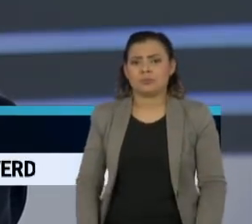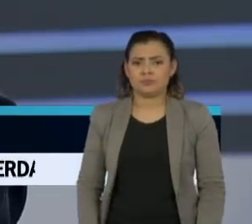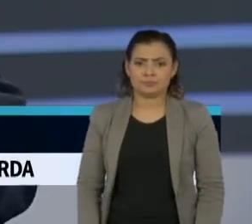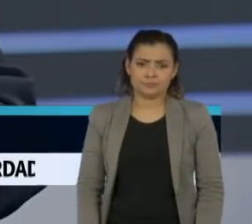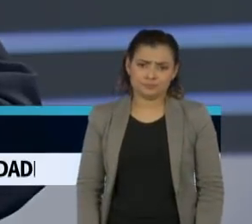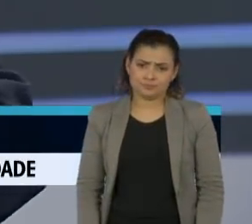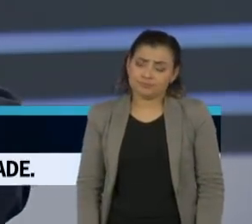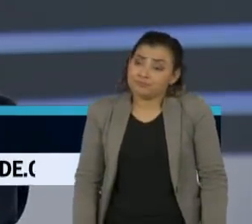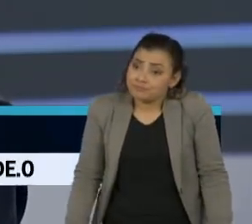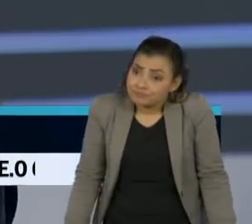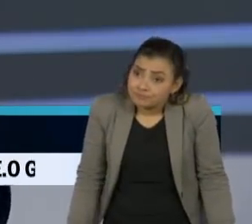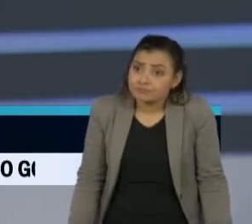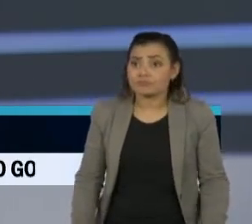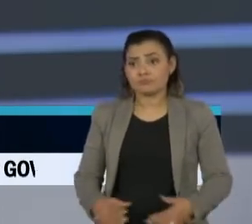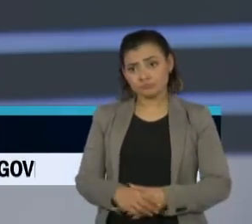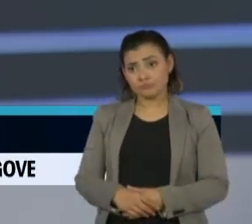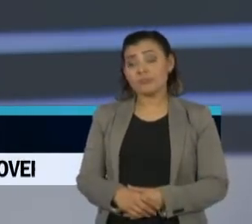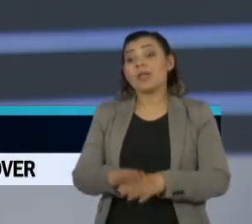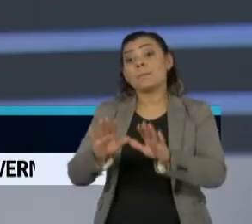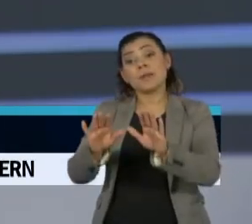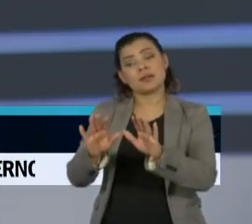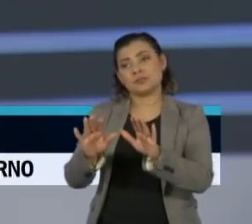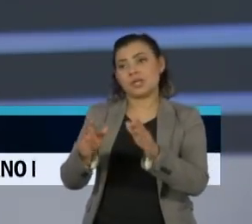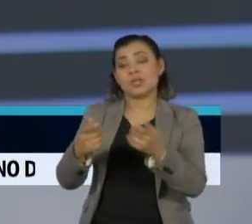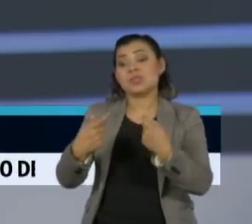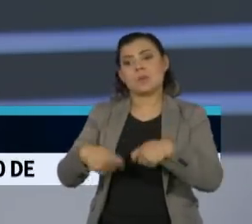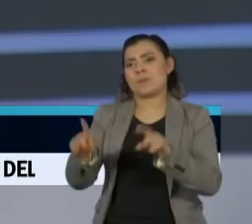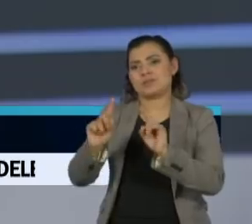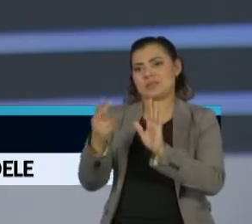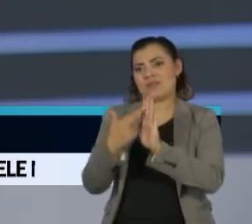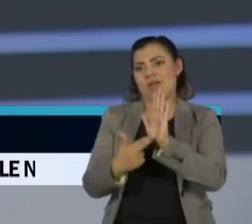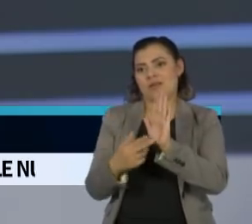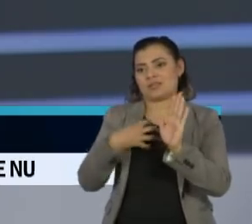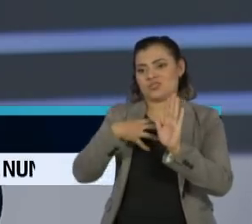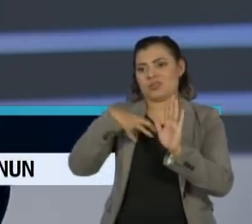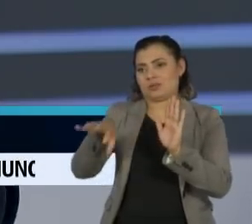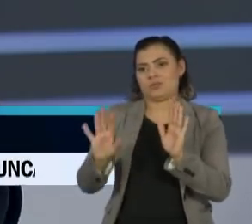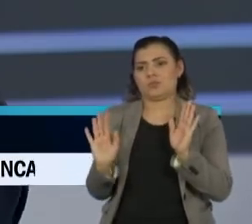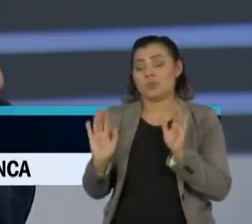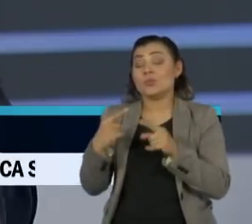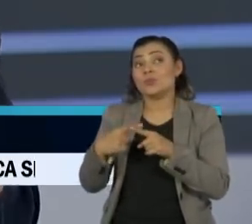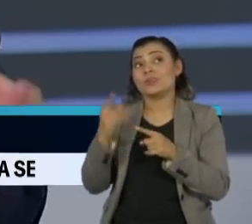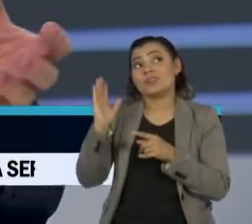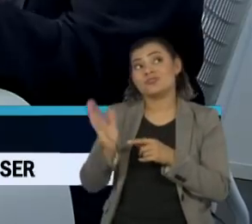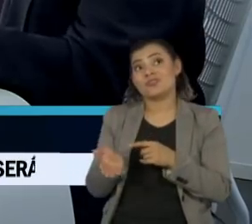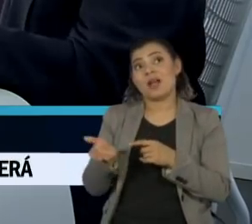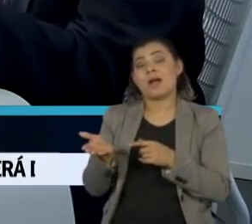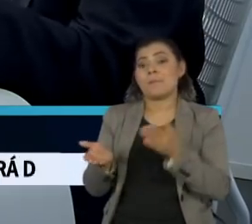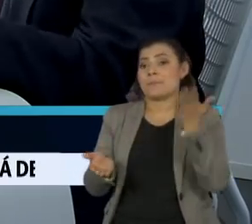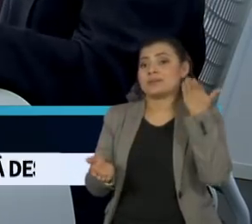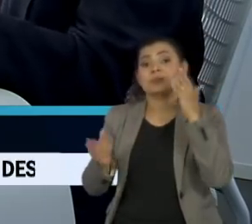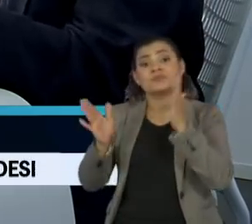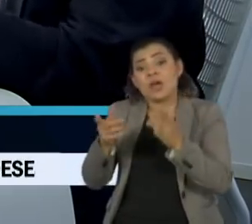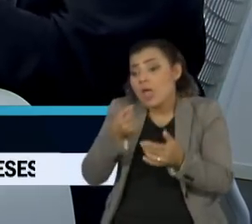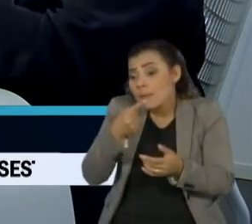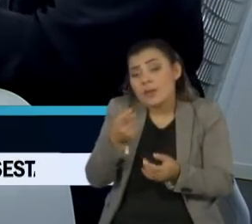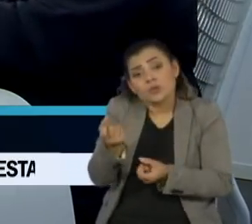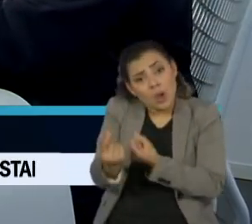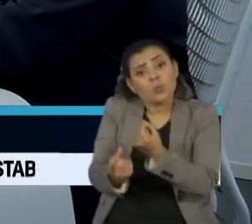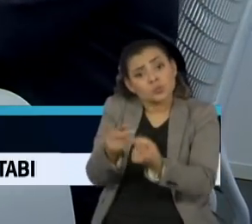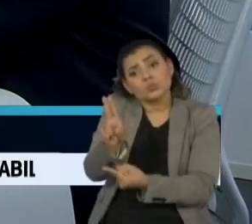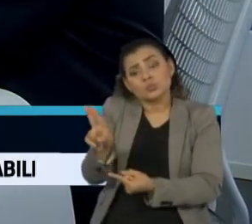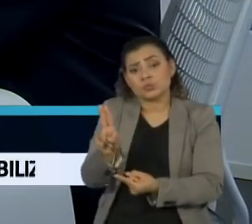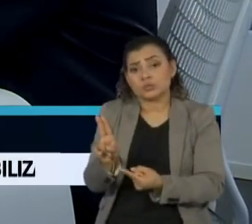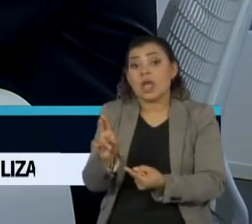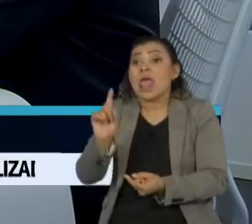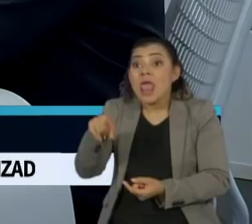dizer, mas não precisava ter feito esse protocolo. Esse aqui é o problema, porque já era facultado a prescrição da cloroquina. Não era um